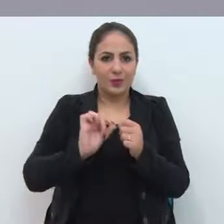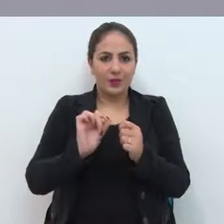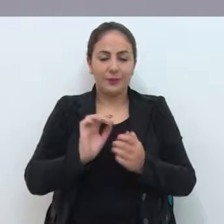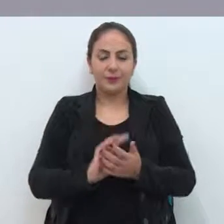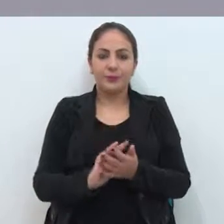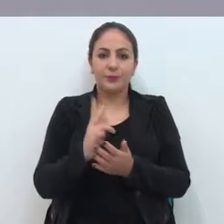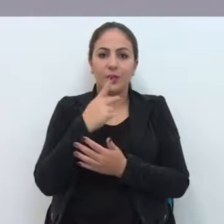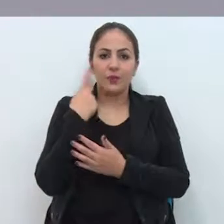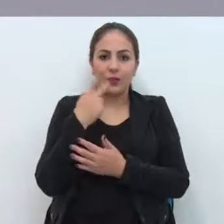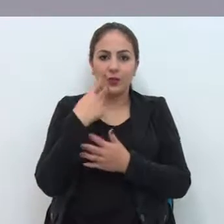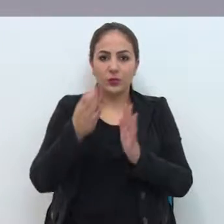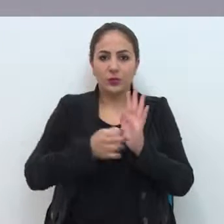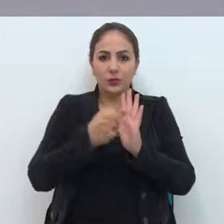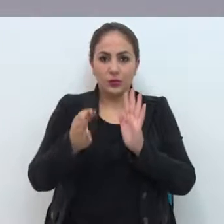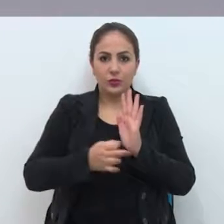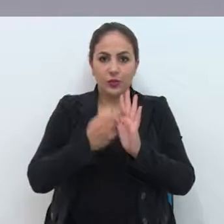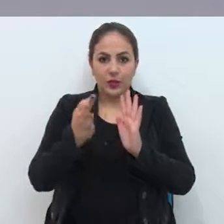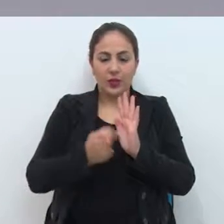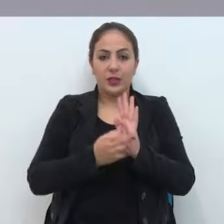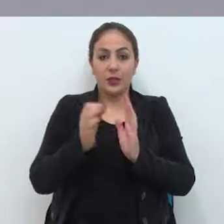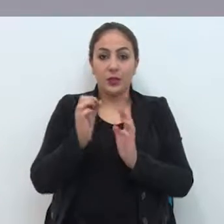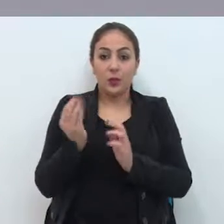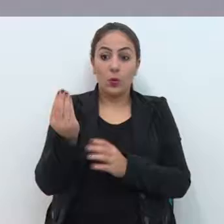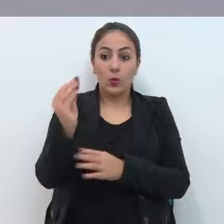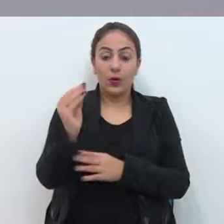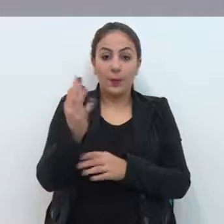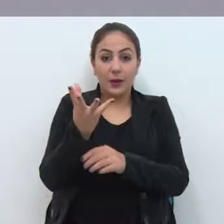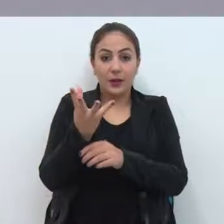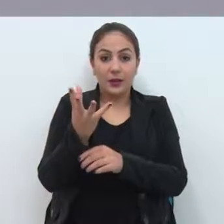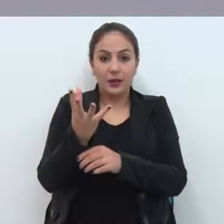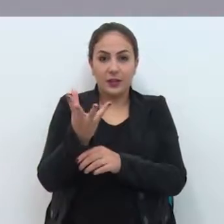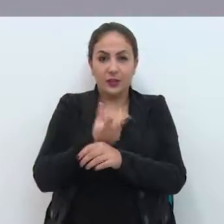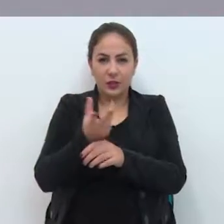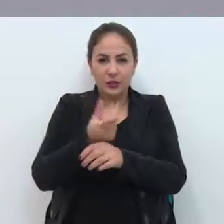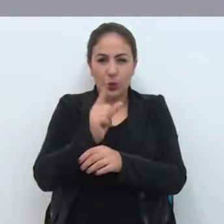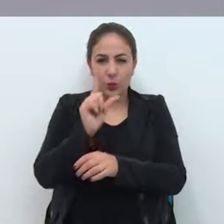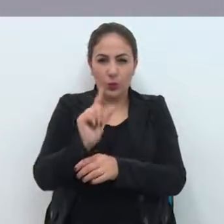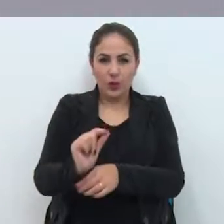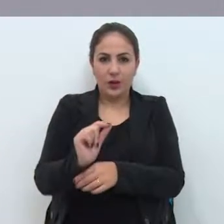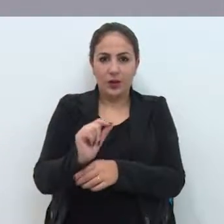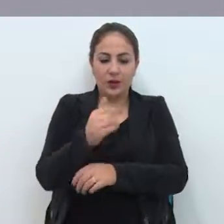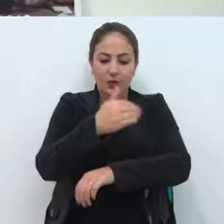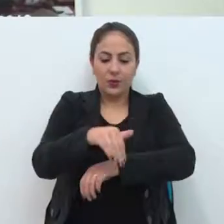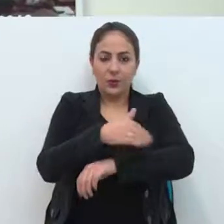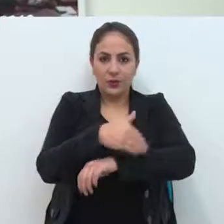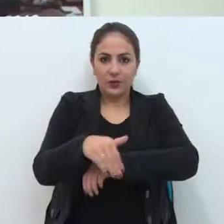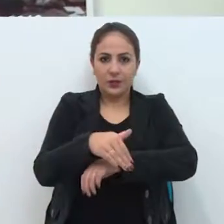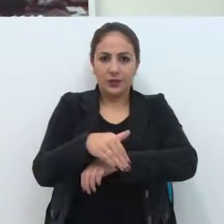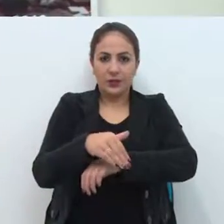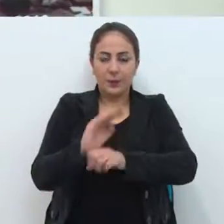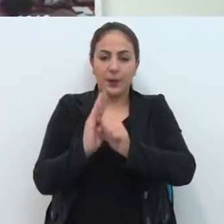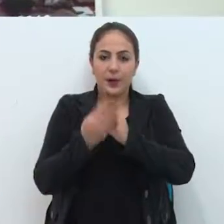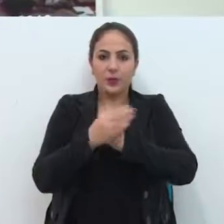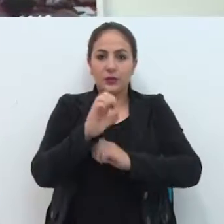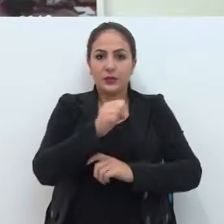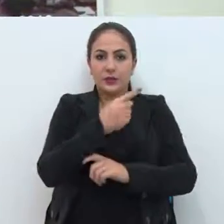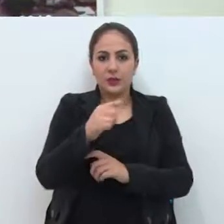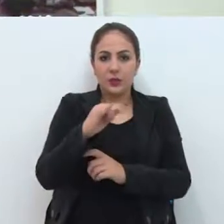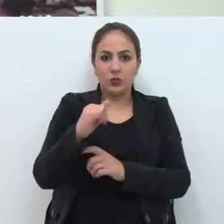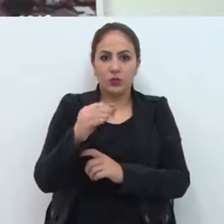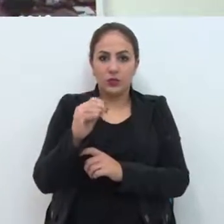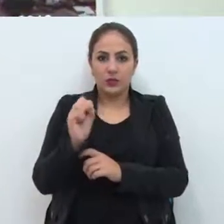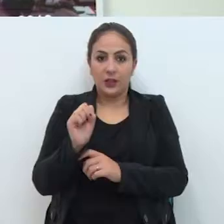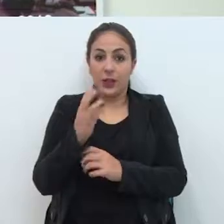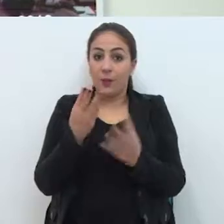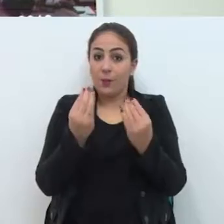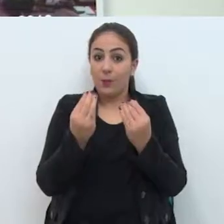Vereador sugere instalação de redutor de velocidade em avenida no bairro São José. Porque é uma avenida de entrada